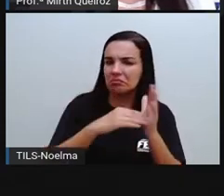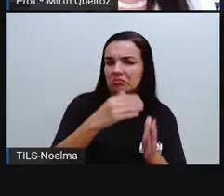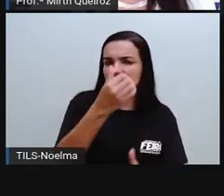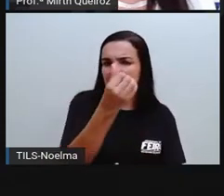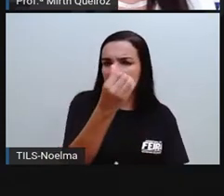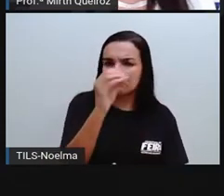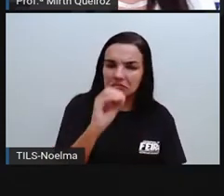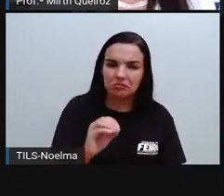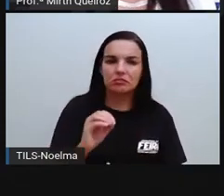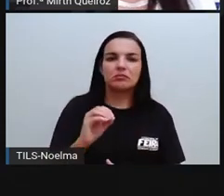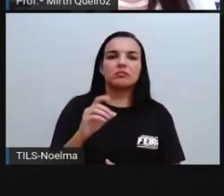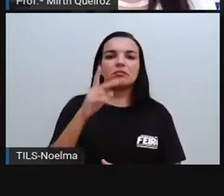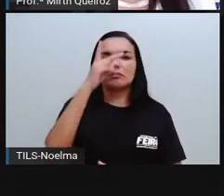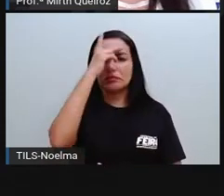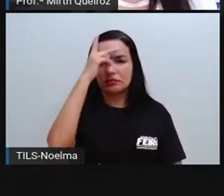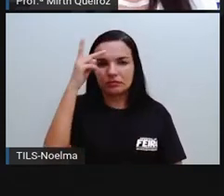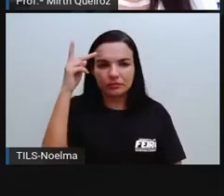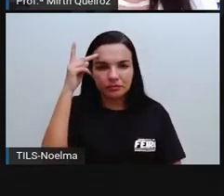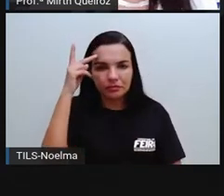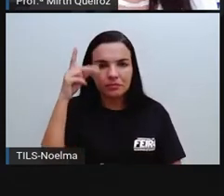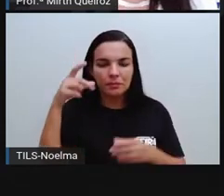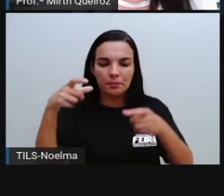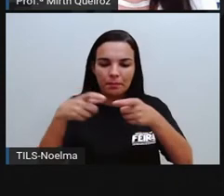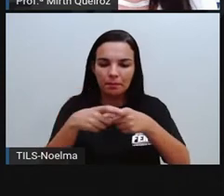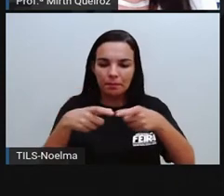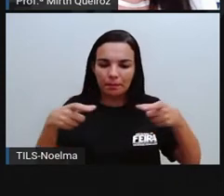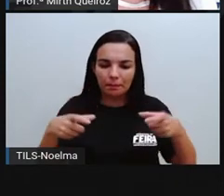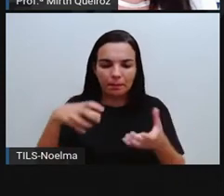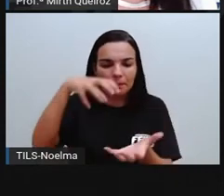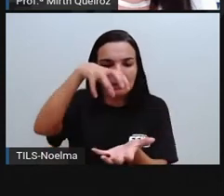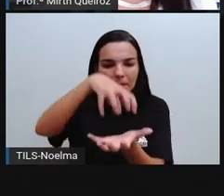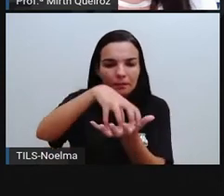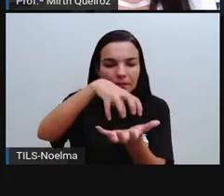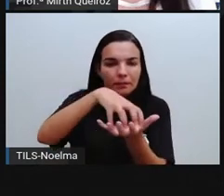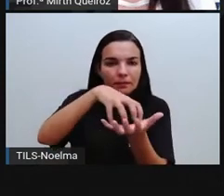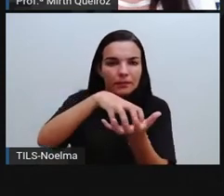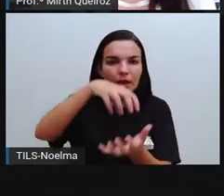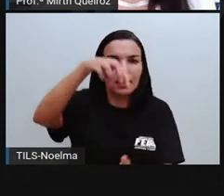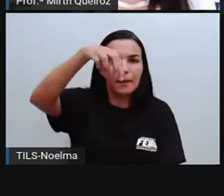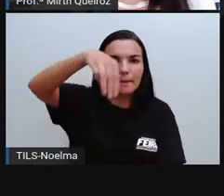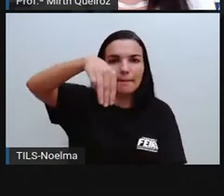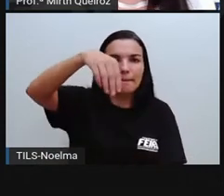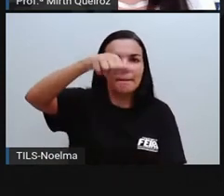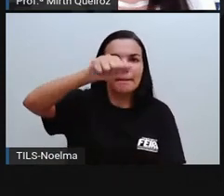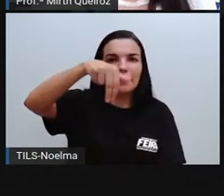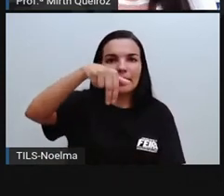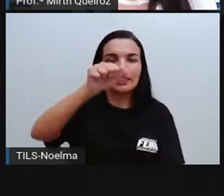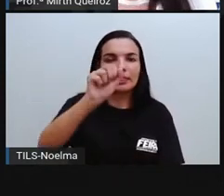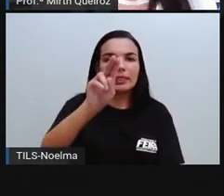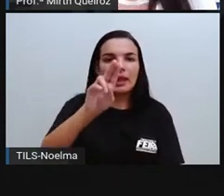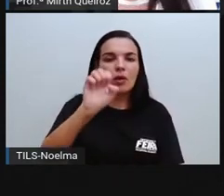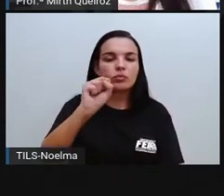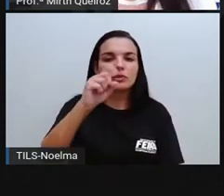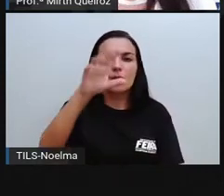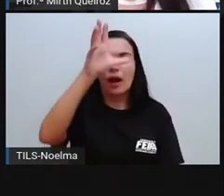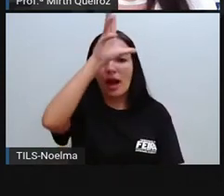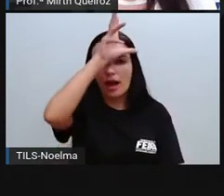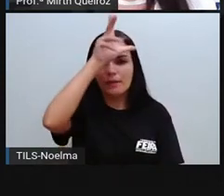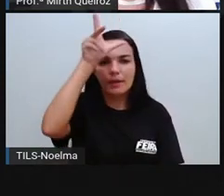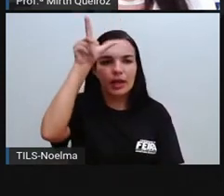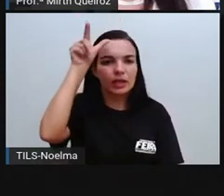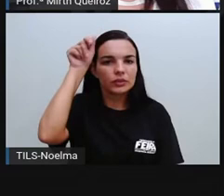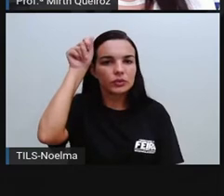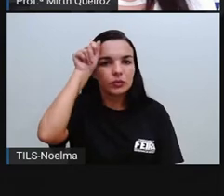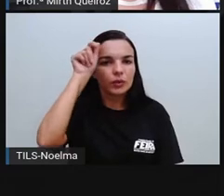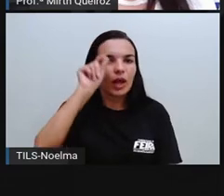1960, houve a Zona Franca de Manaus, Franca para Peças, pensada aí por